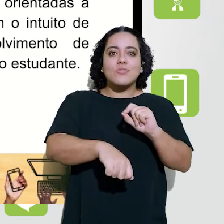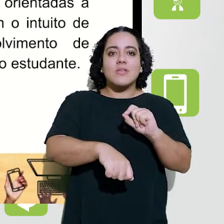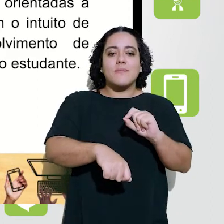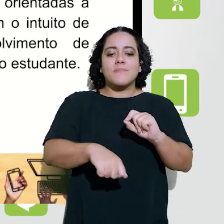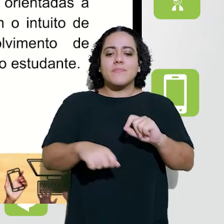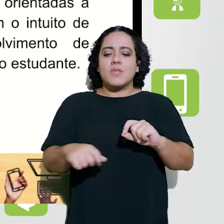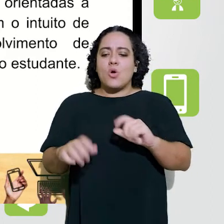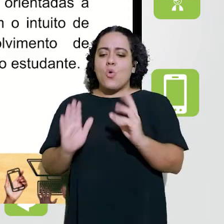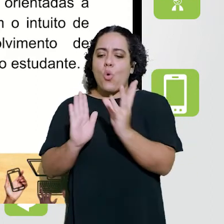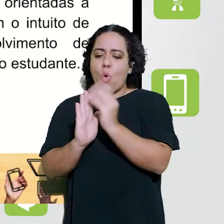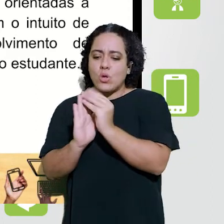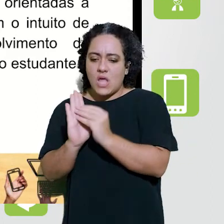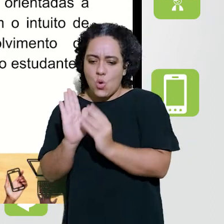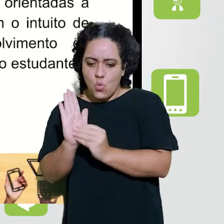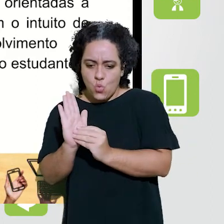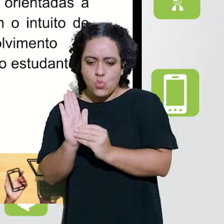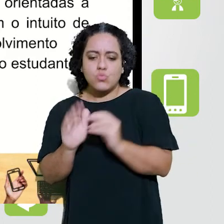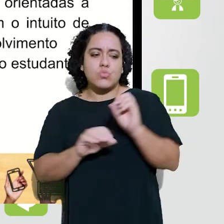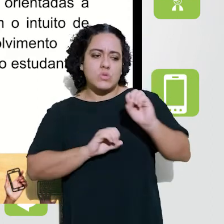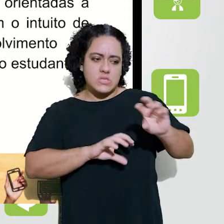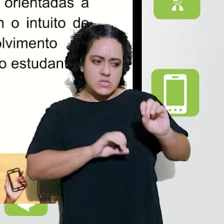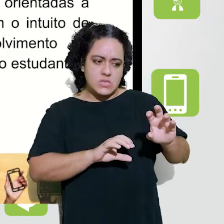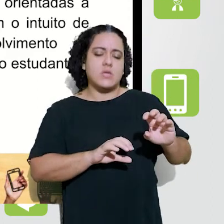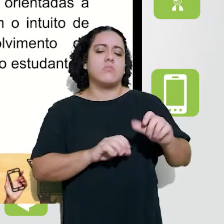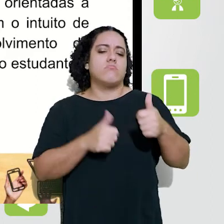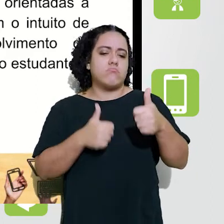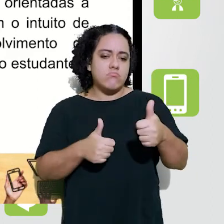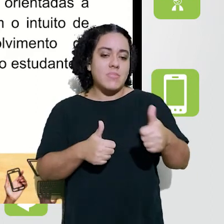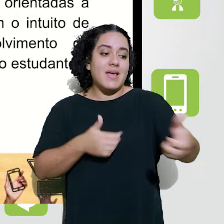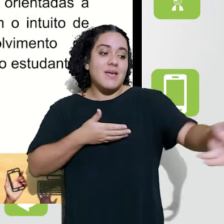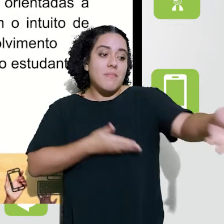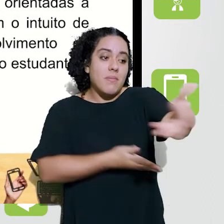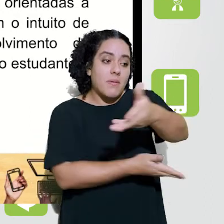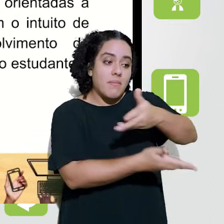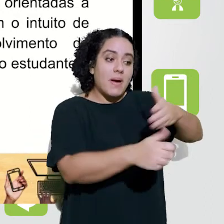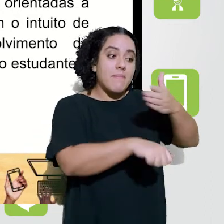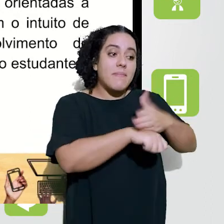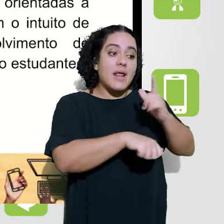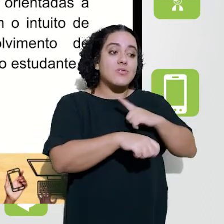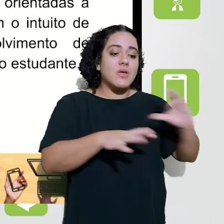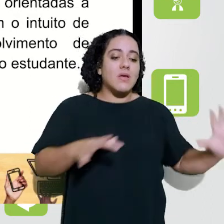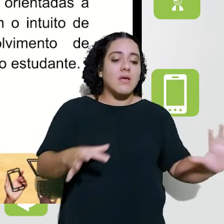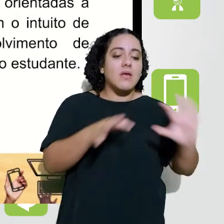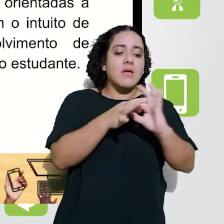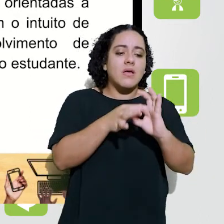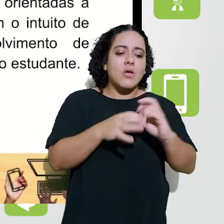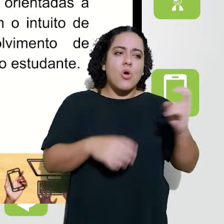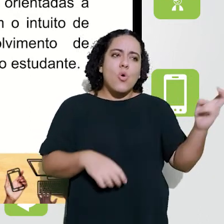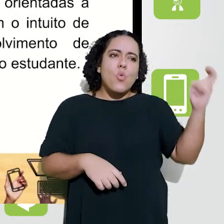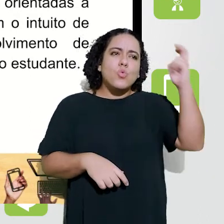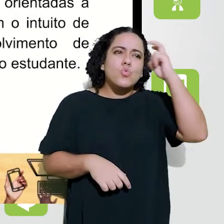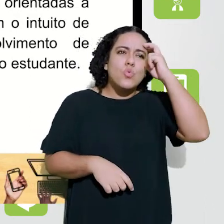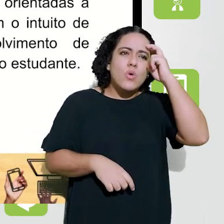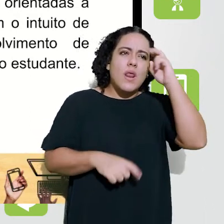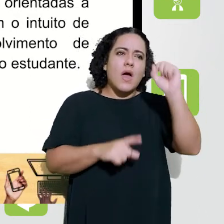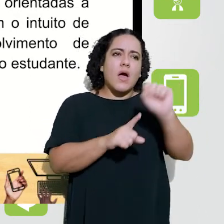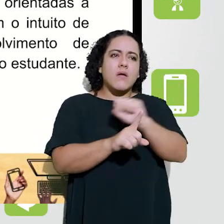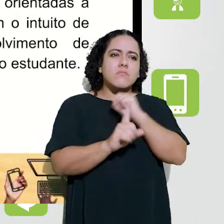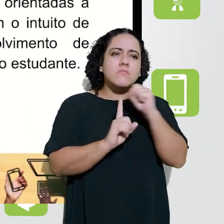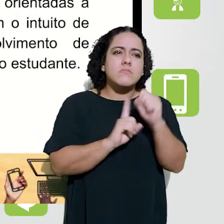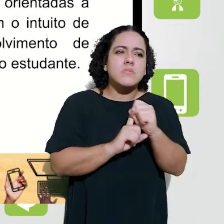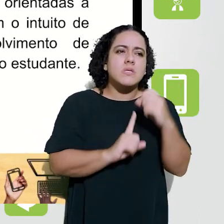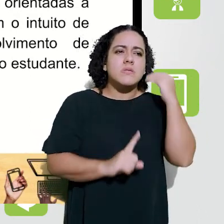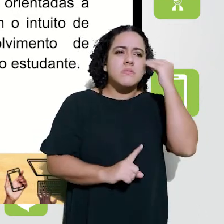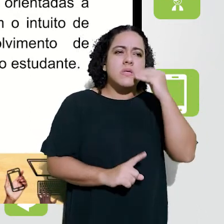deve dividir o ensino de conteúdos com o desenvolvimento das capacidades sociais, emocionais, culturais,